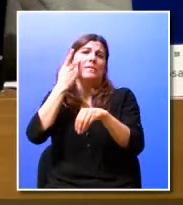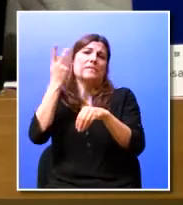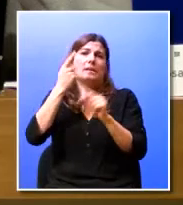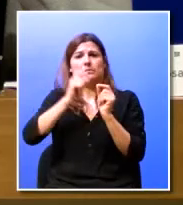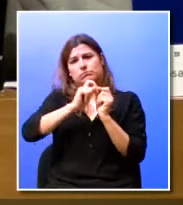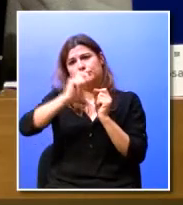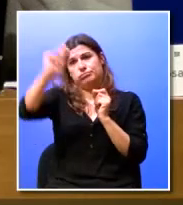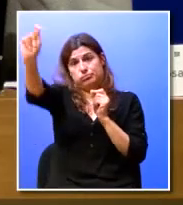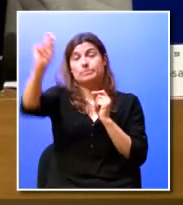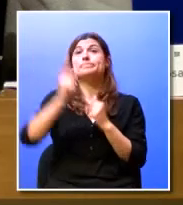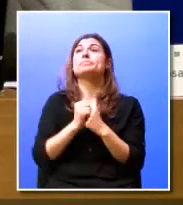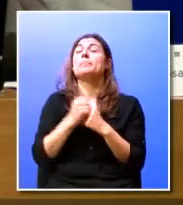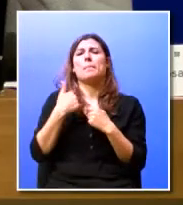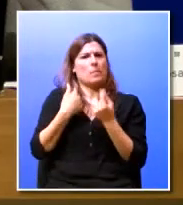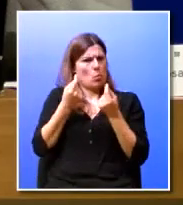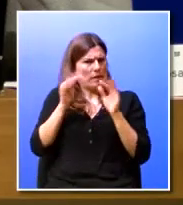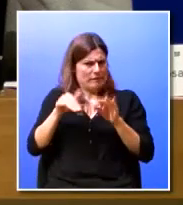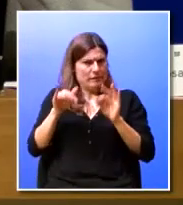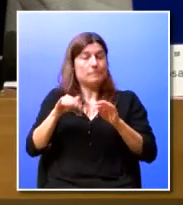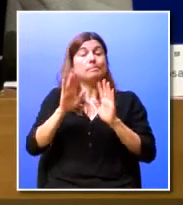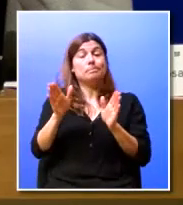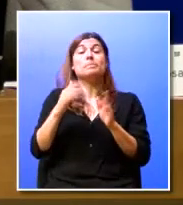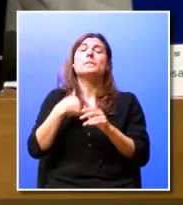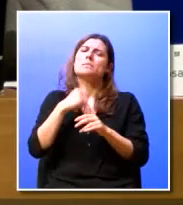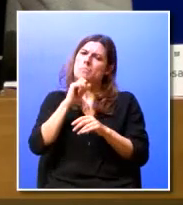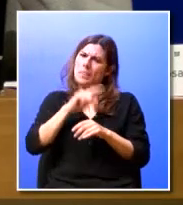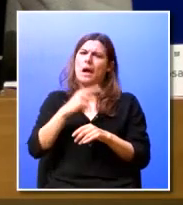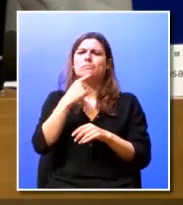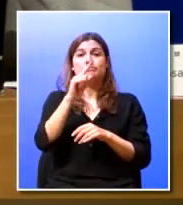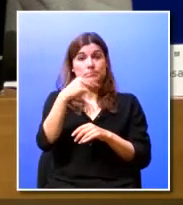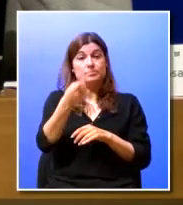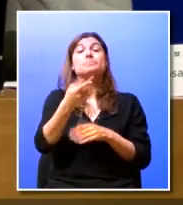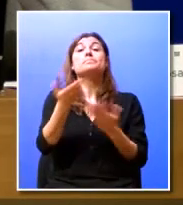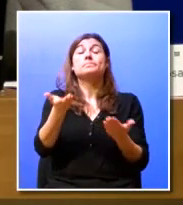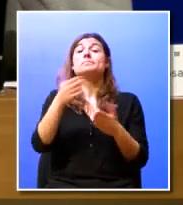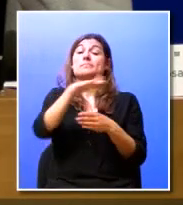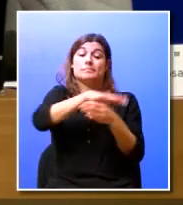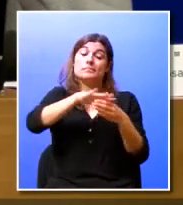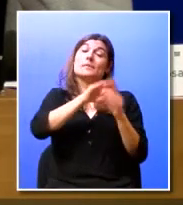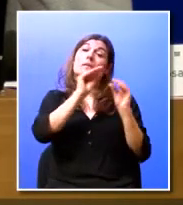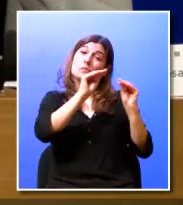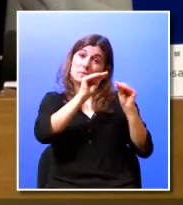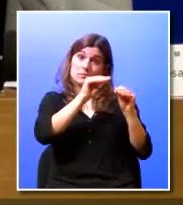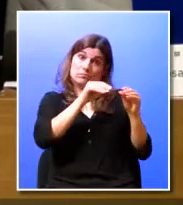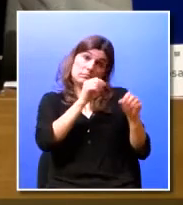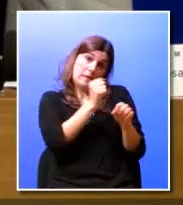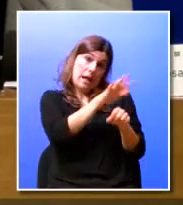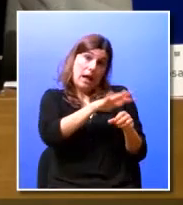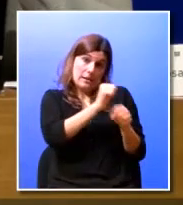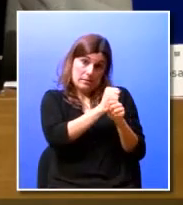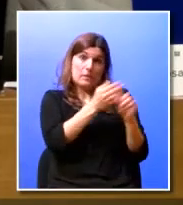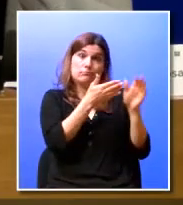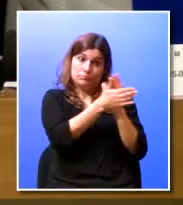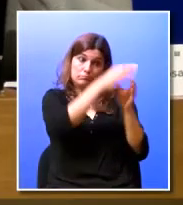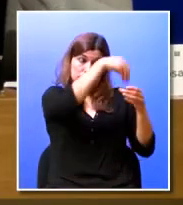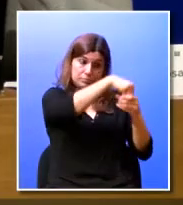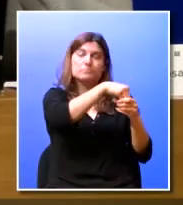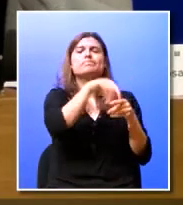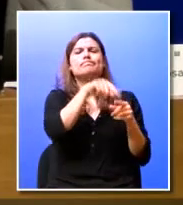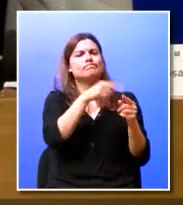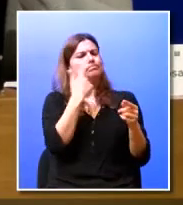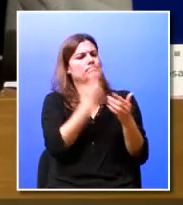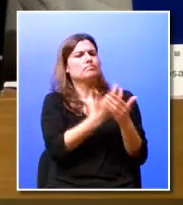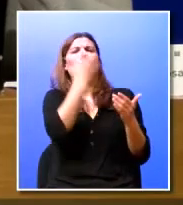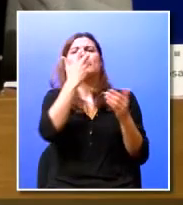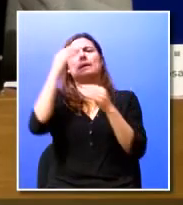Podemos, assim, e já estou a concluir, afirmar que a formação em contexto de trabalho é um dos elementos diferenciadores do